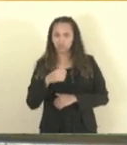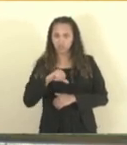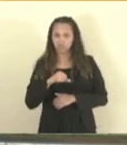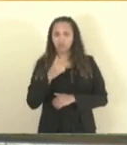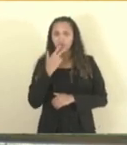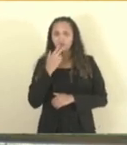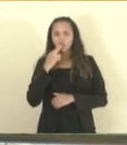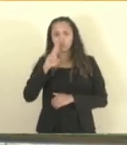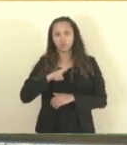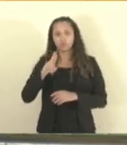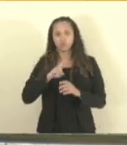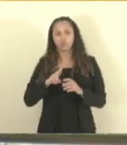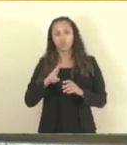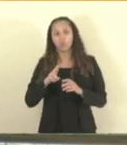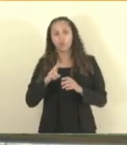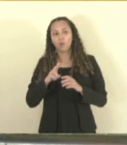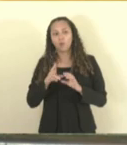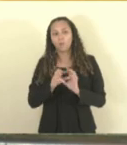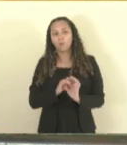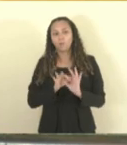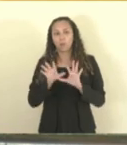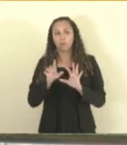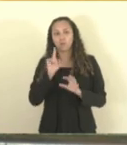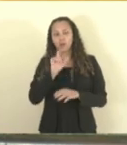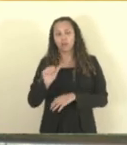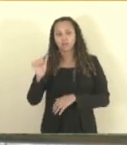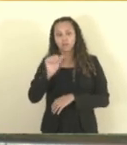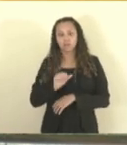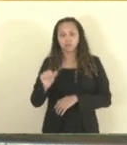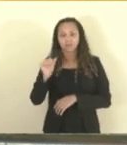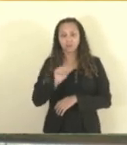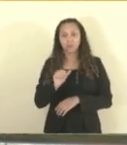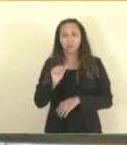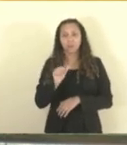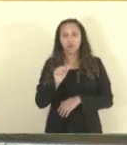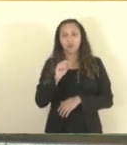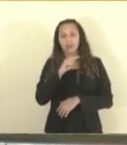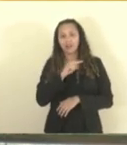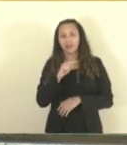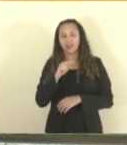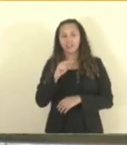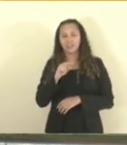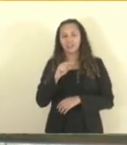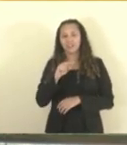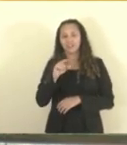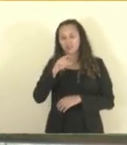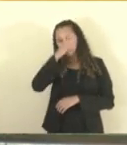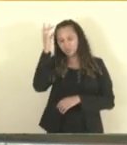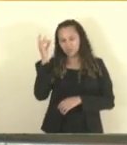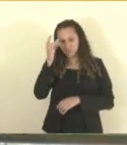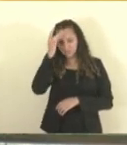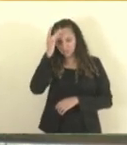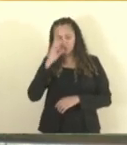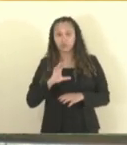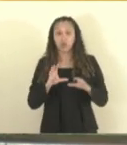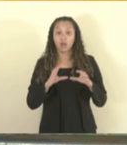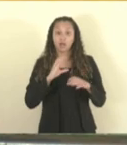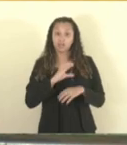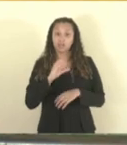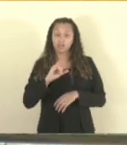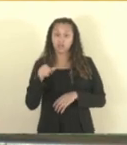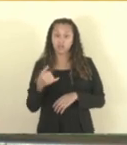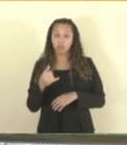Associação Atlética Novo Brasil, localizada no município de Governador Lindenberg. Espírito Santo, a Comissão de Justiça, na forma do artigo